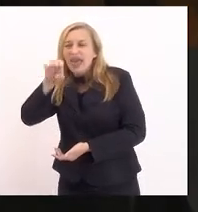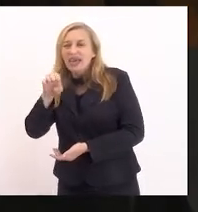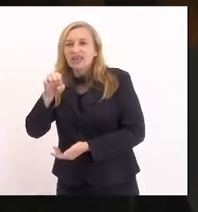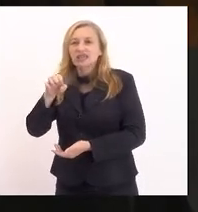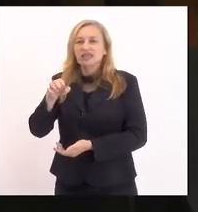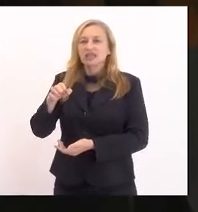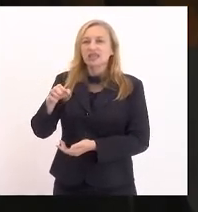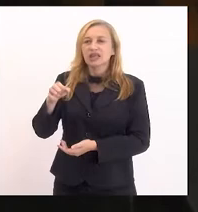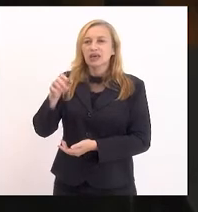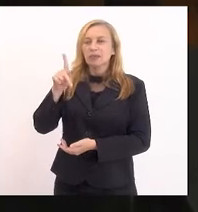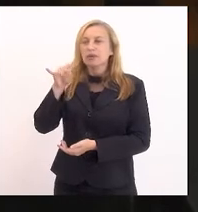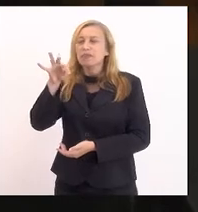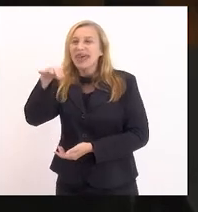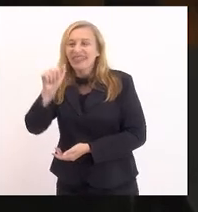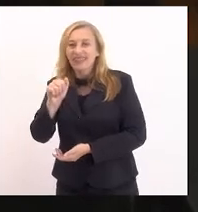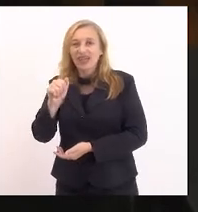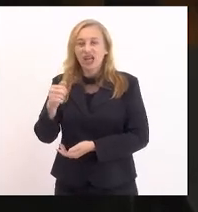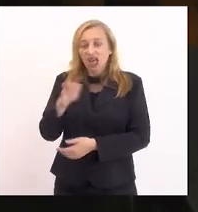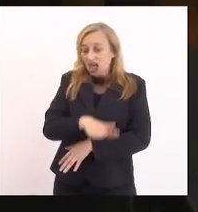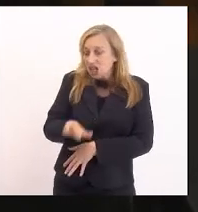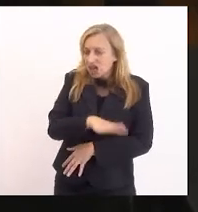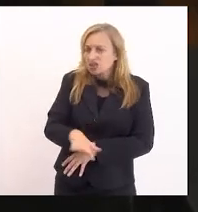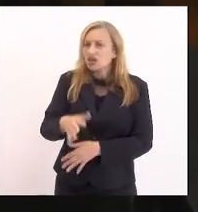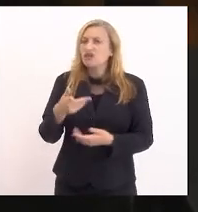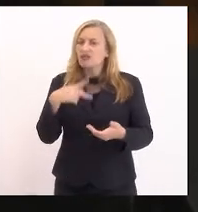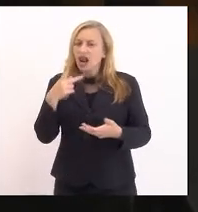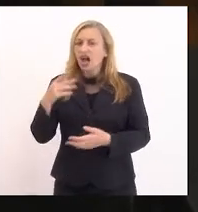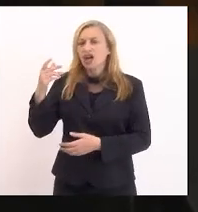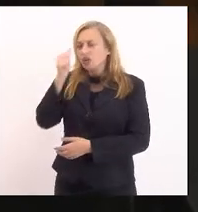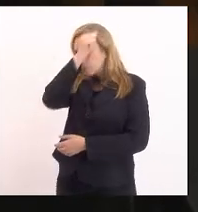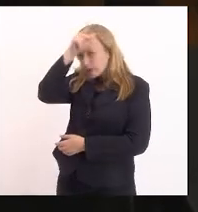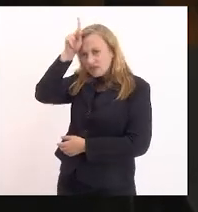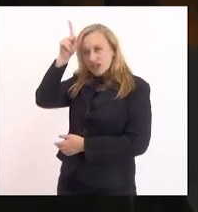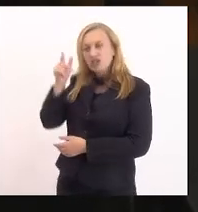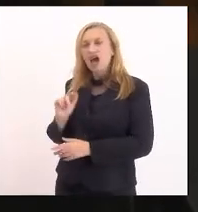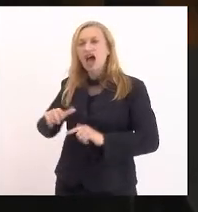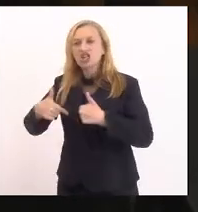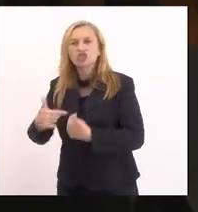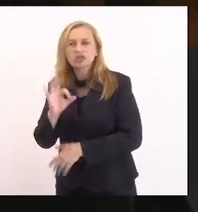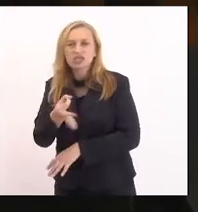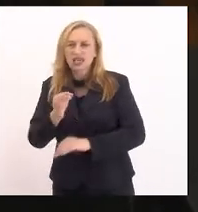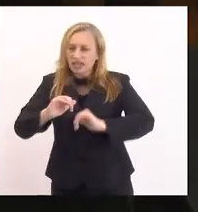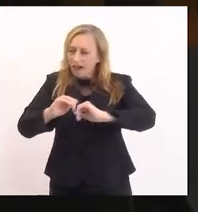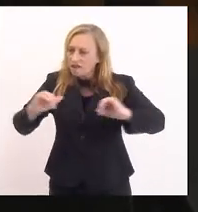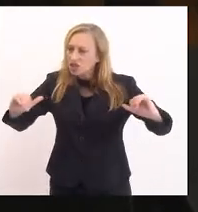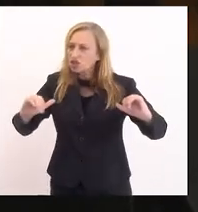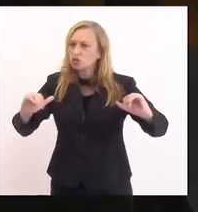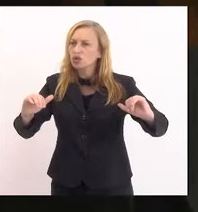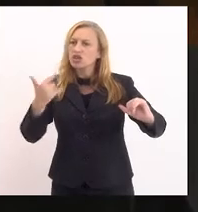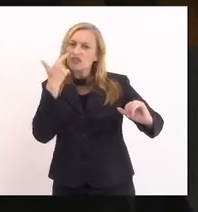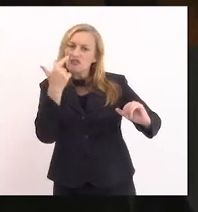dizer que agiu bem o prefeito Axel Grael, recomendando que esses agentes sejam afastados, e que sejam apurados